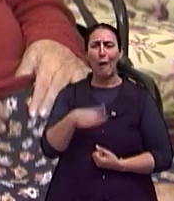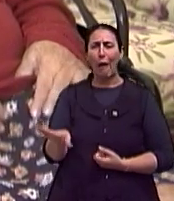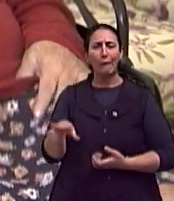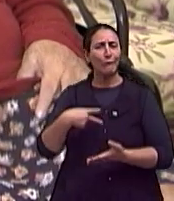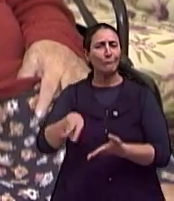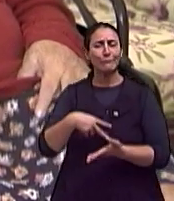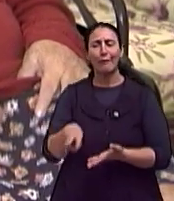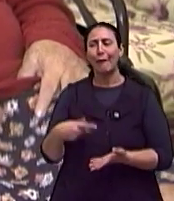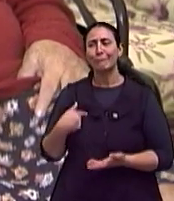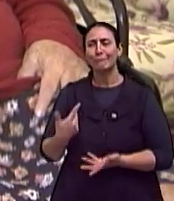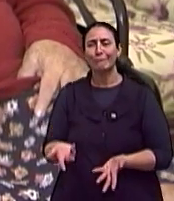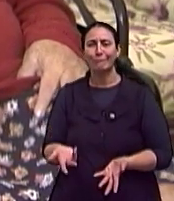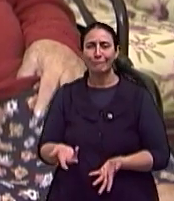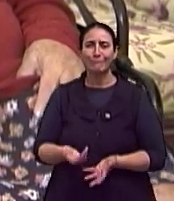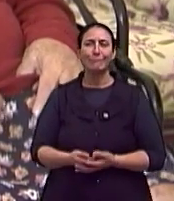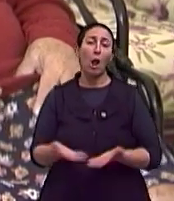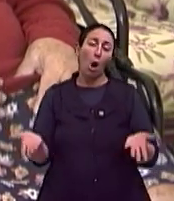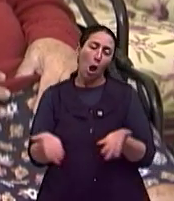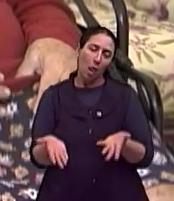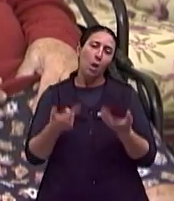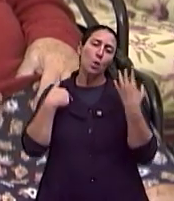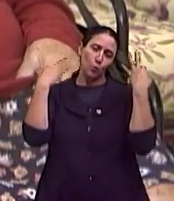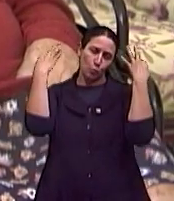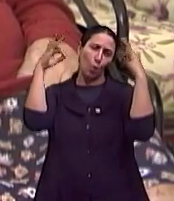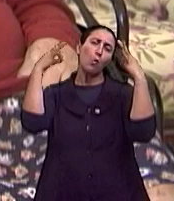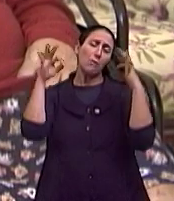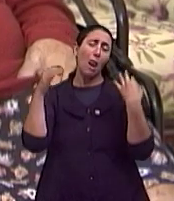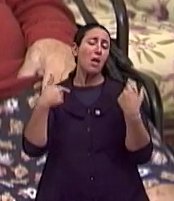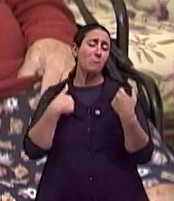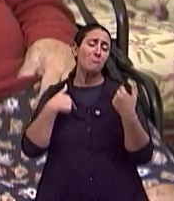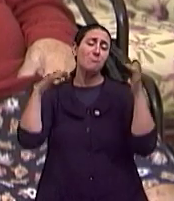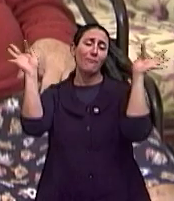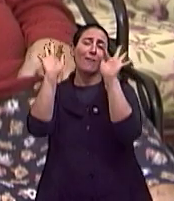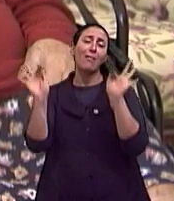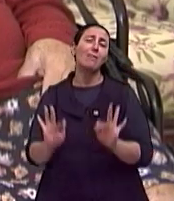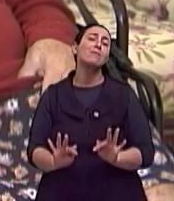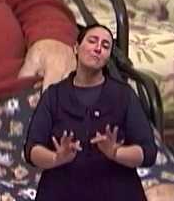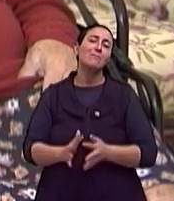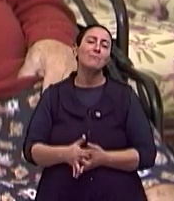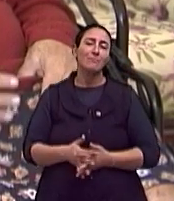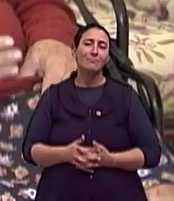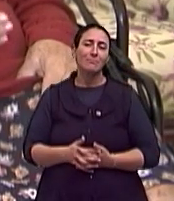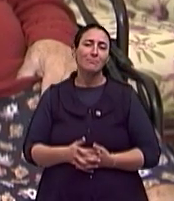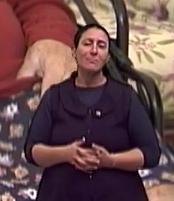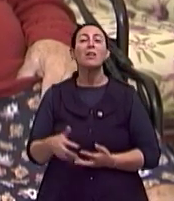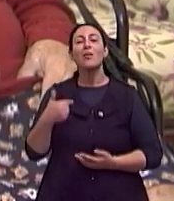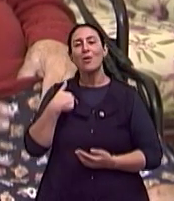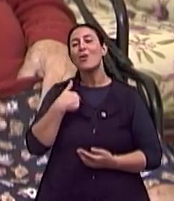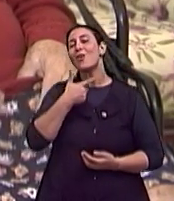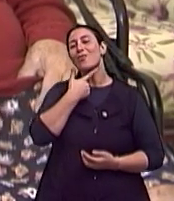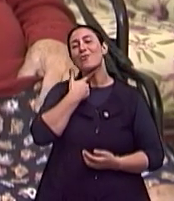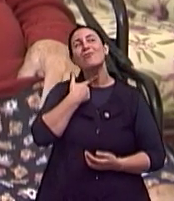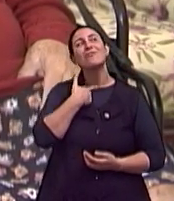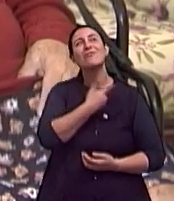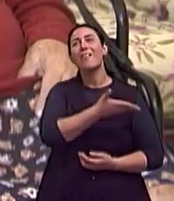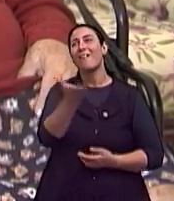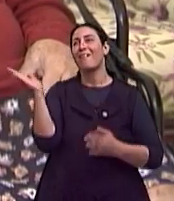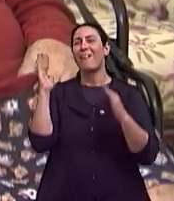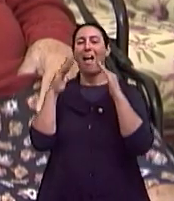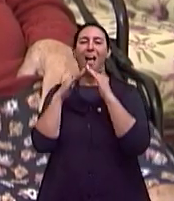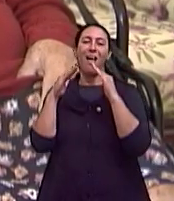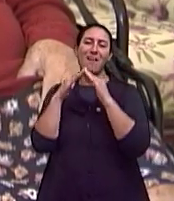e tô bem feliz assim. É? E gosto muito dessa casa.